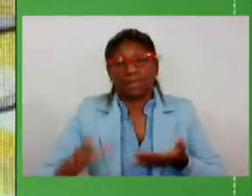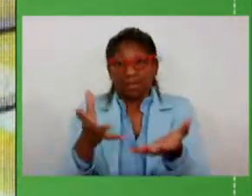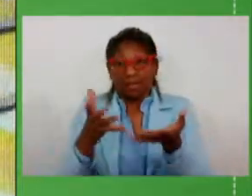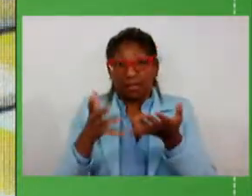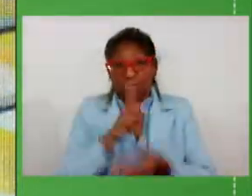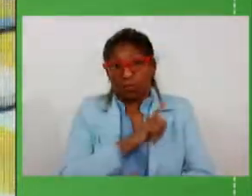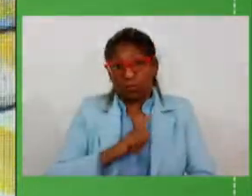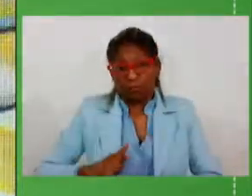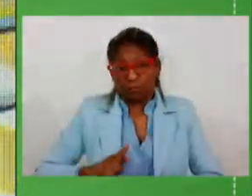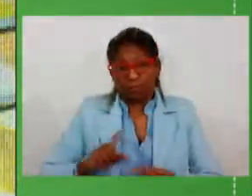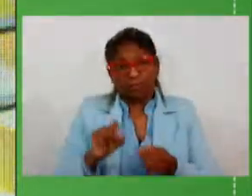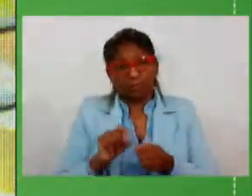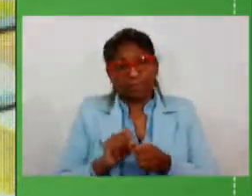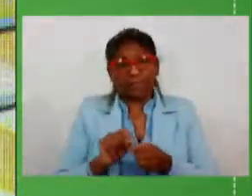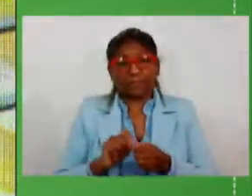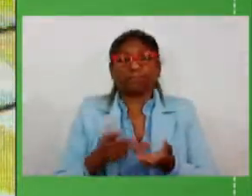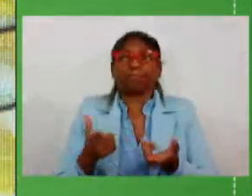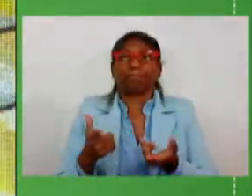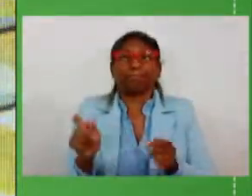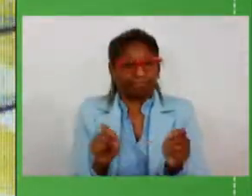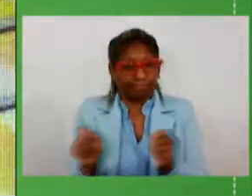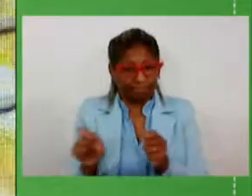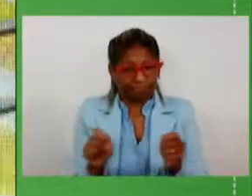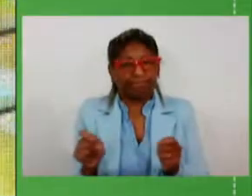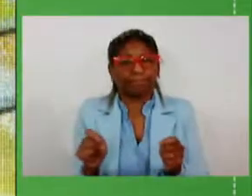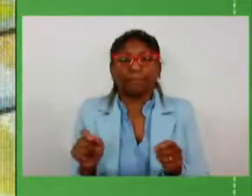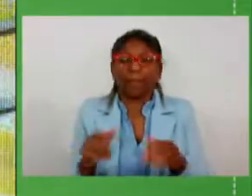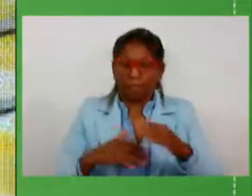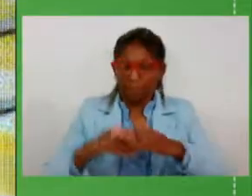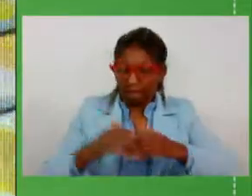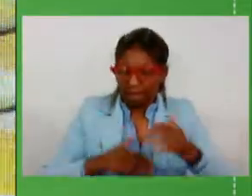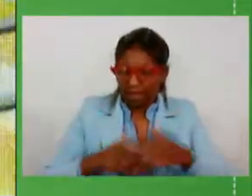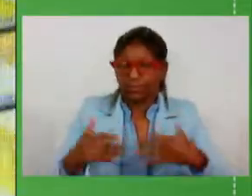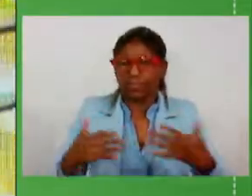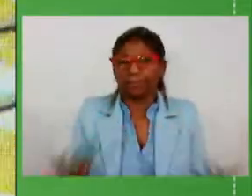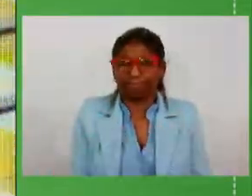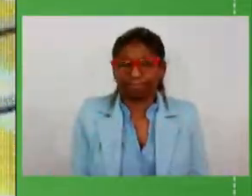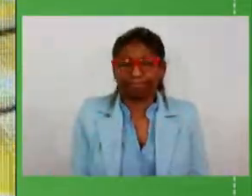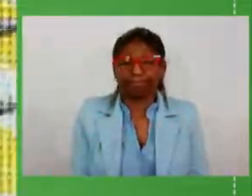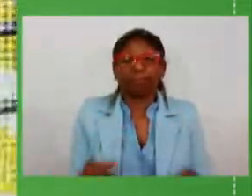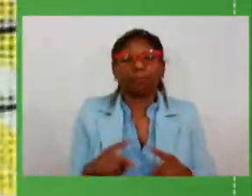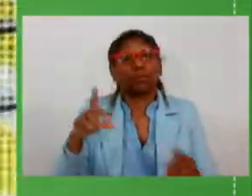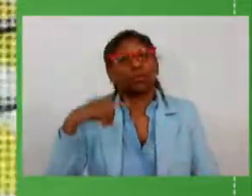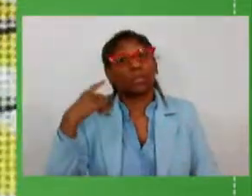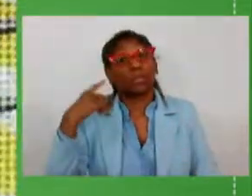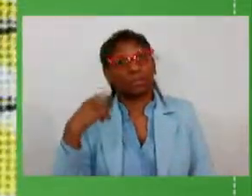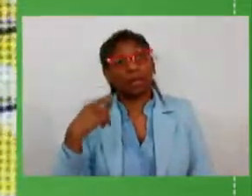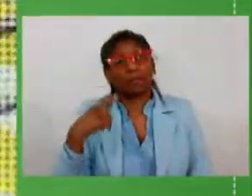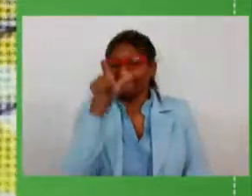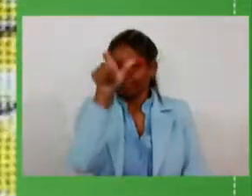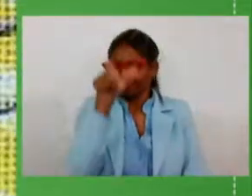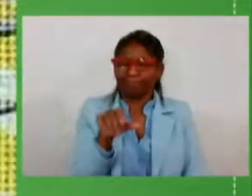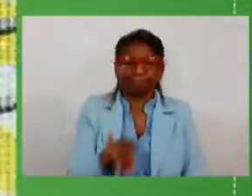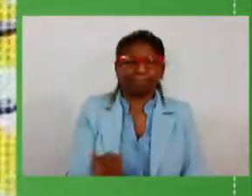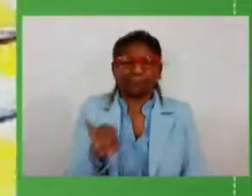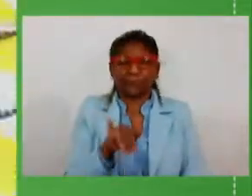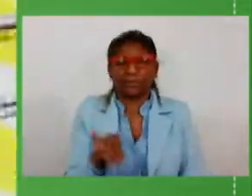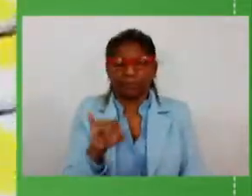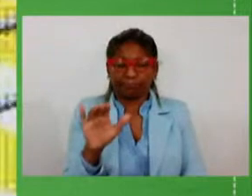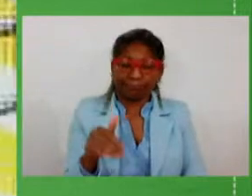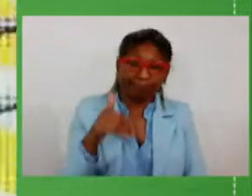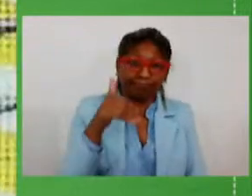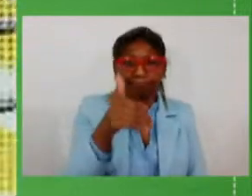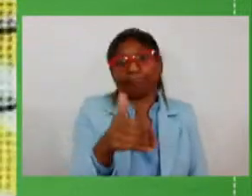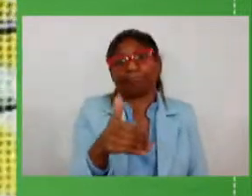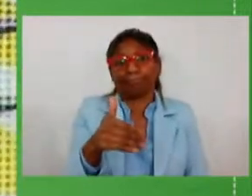toda a ação de fiscalização para dar agilidade a celeridade mas os deputados são peça importante para lá na ponta acompanhar para que